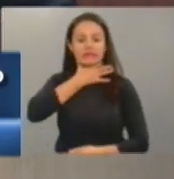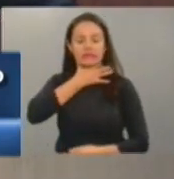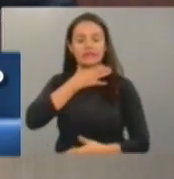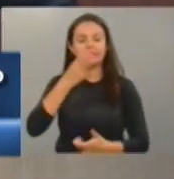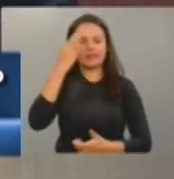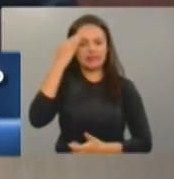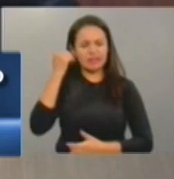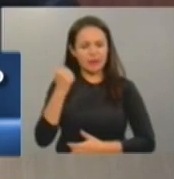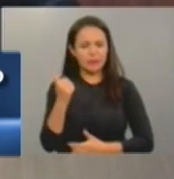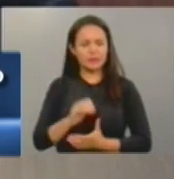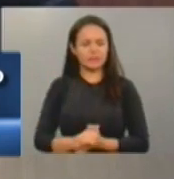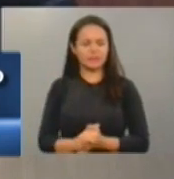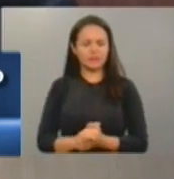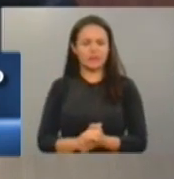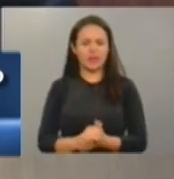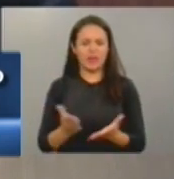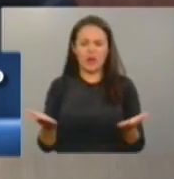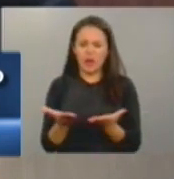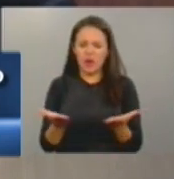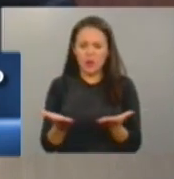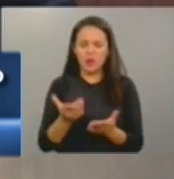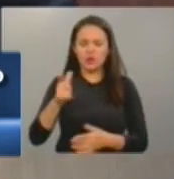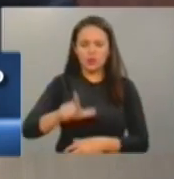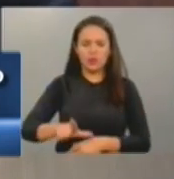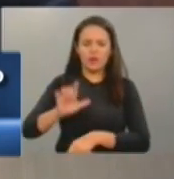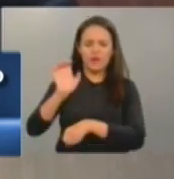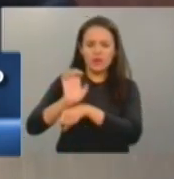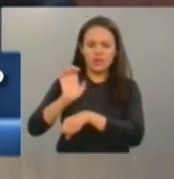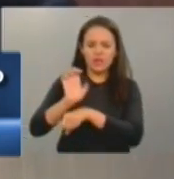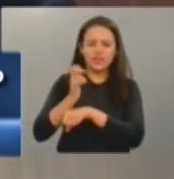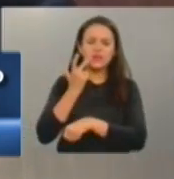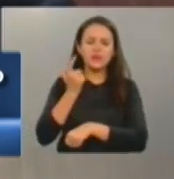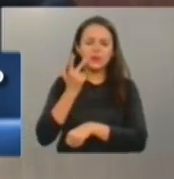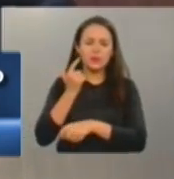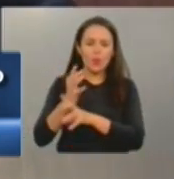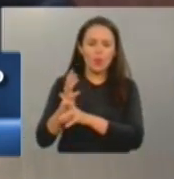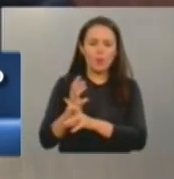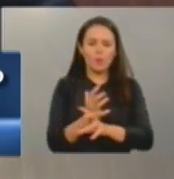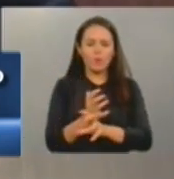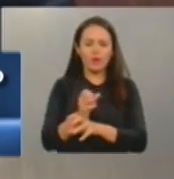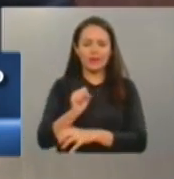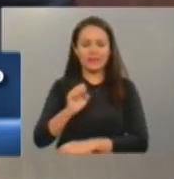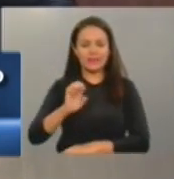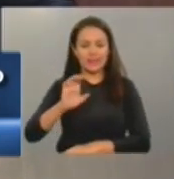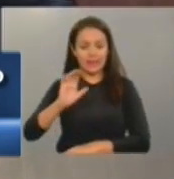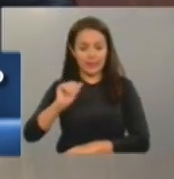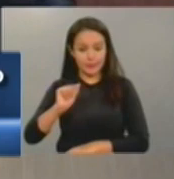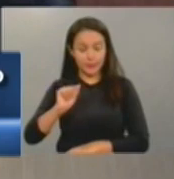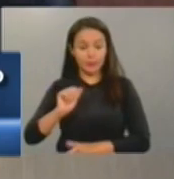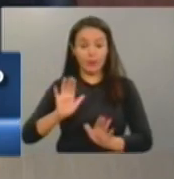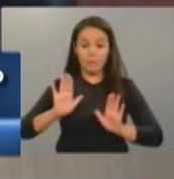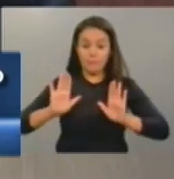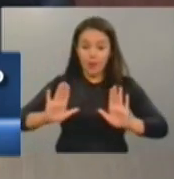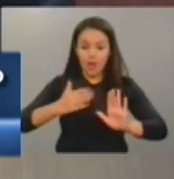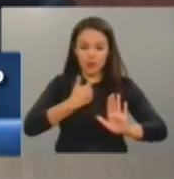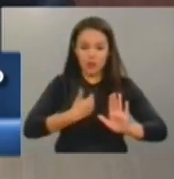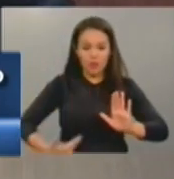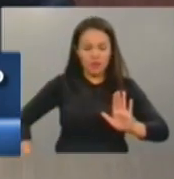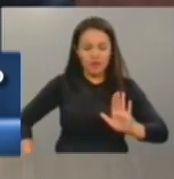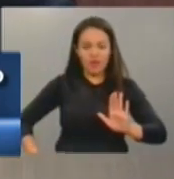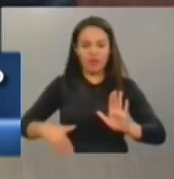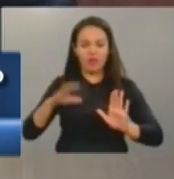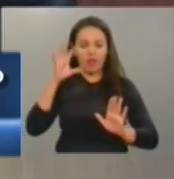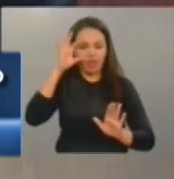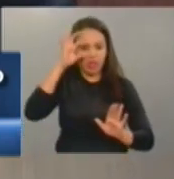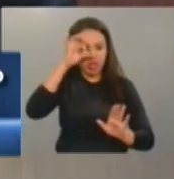se pronuncia mais uma vez assolar nosso Estado, mas o governo tem tomado medidas muito fortes, atualmente muito